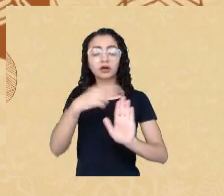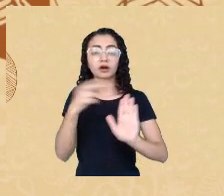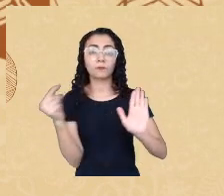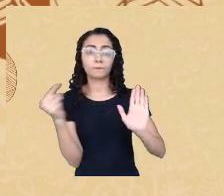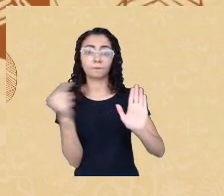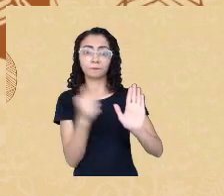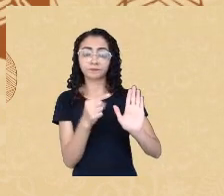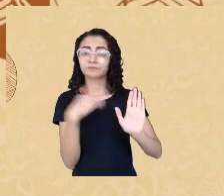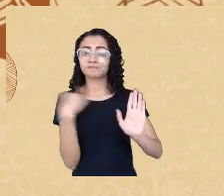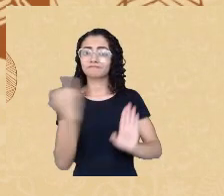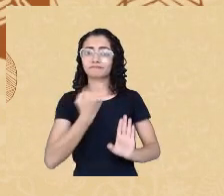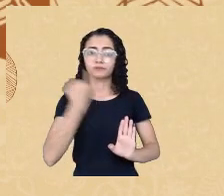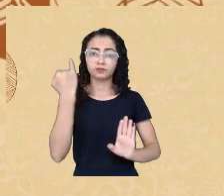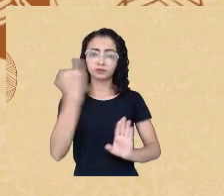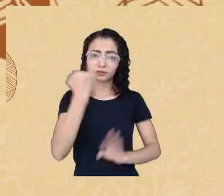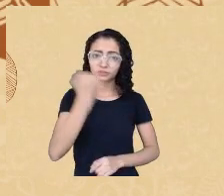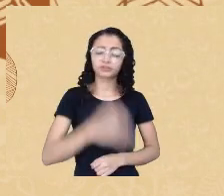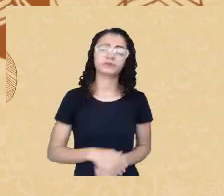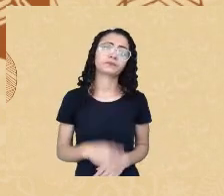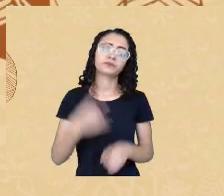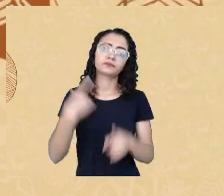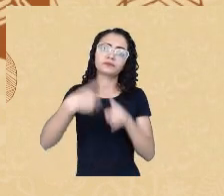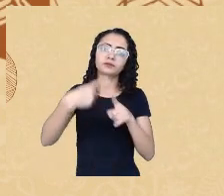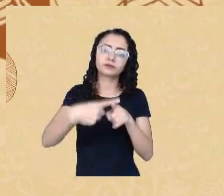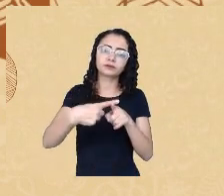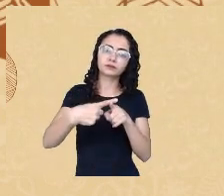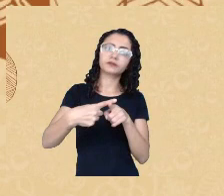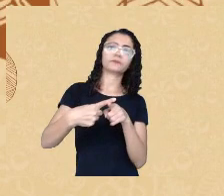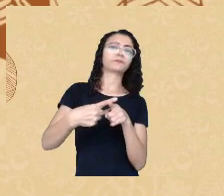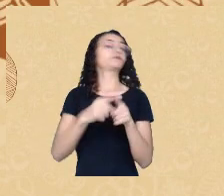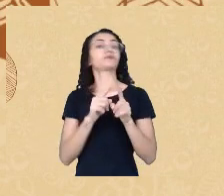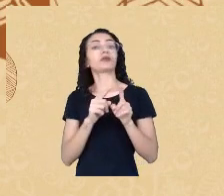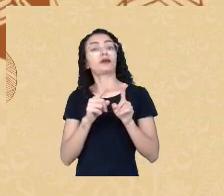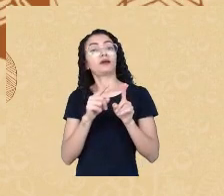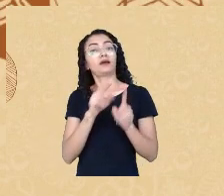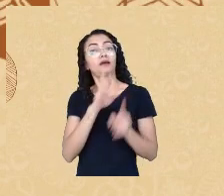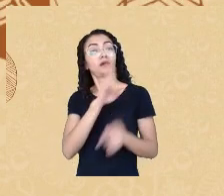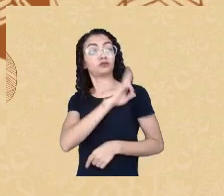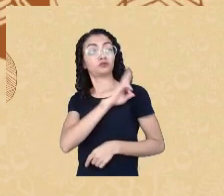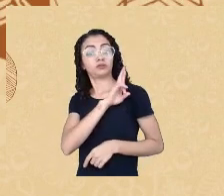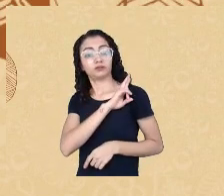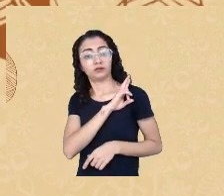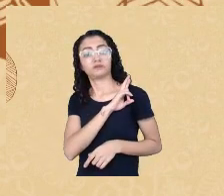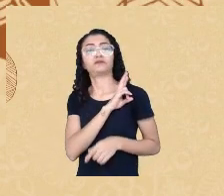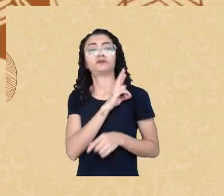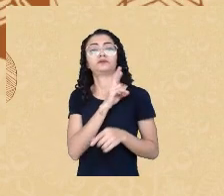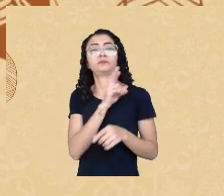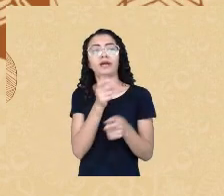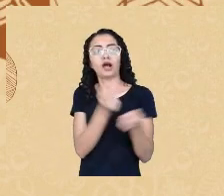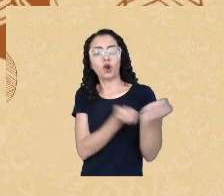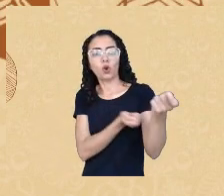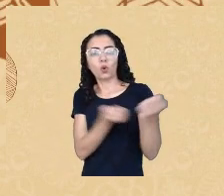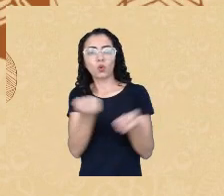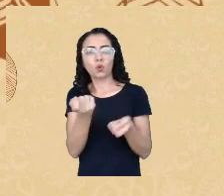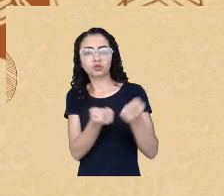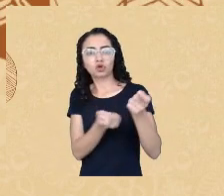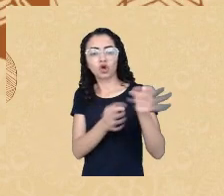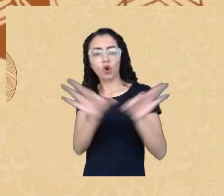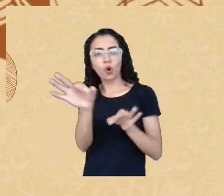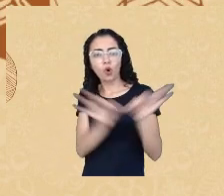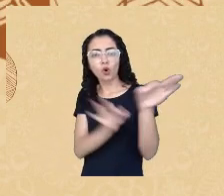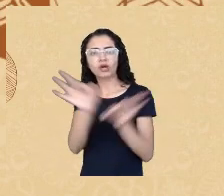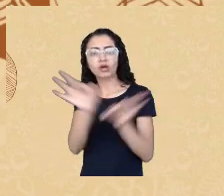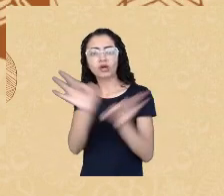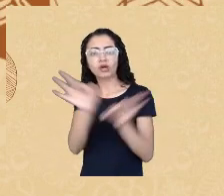importância em função que ela foi responsável pelo alinhamento da avaliação psicológica junto aos critérios de reconhecimento